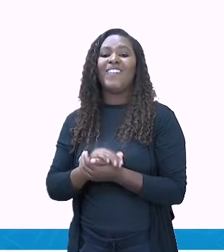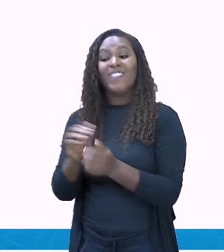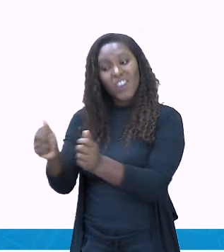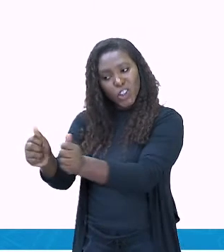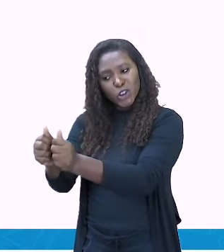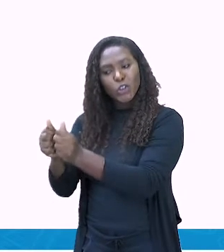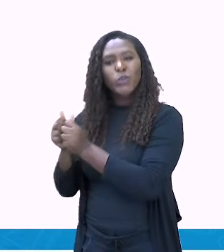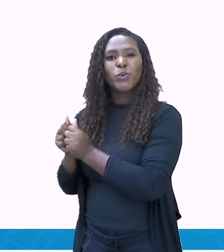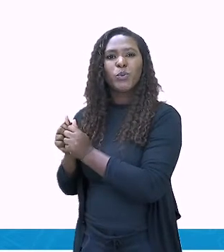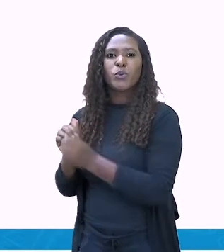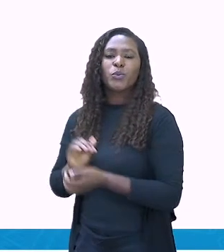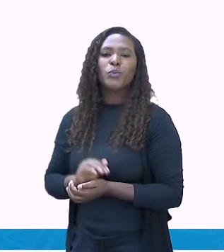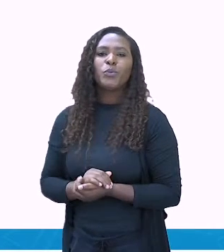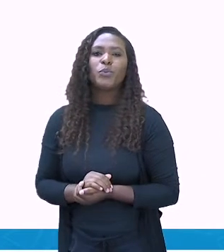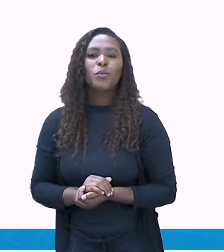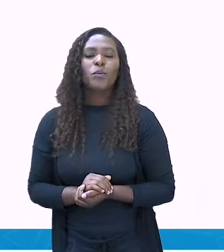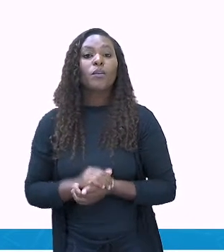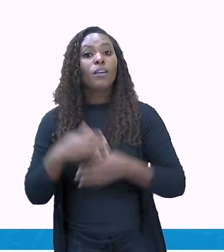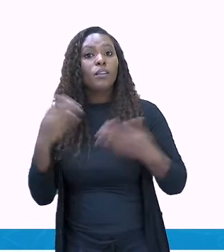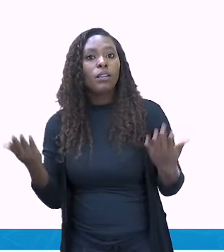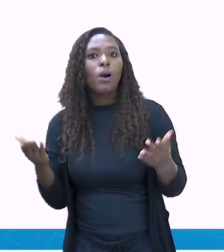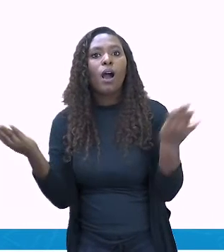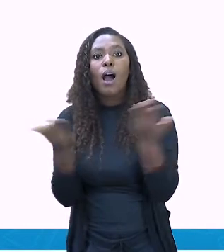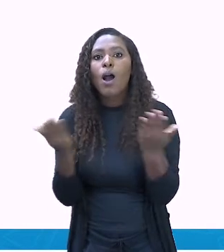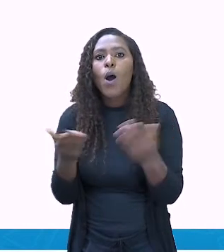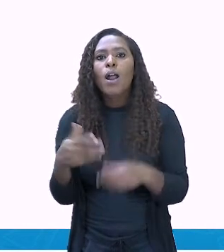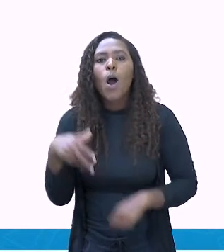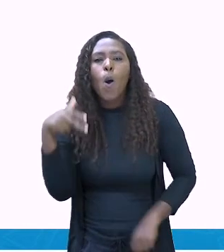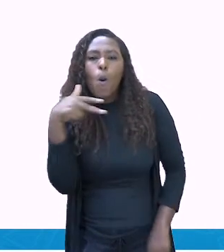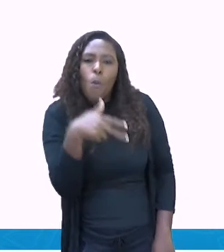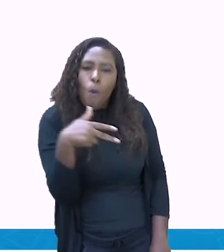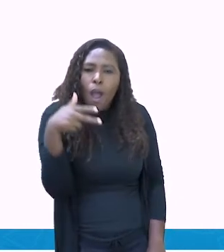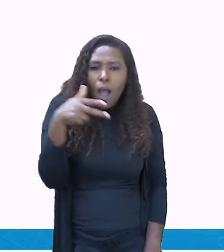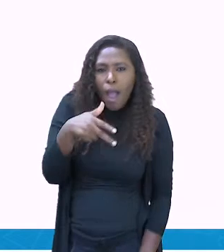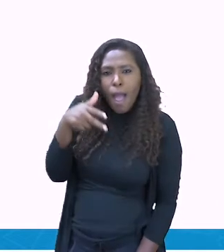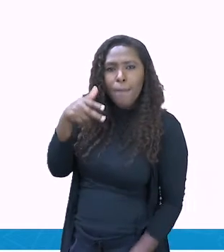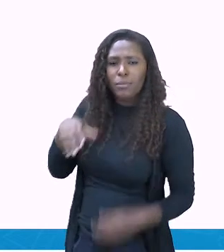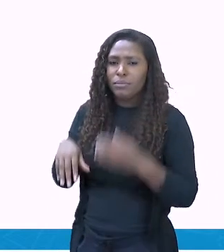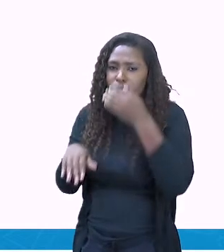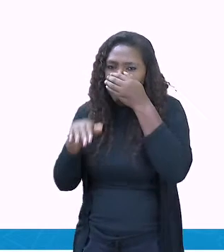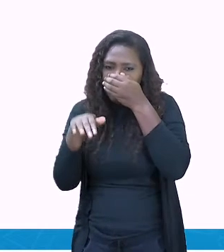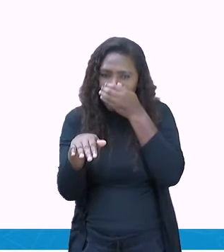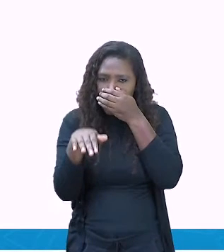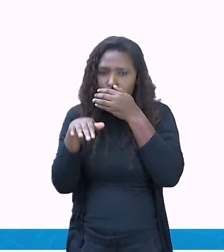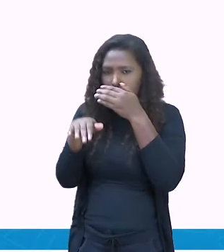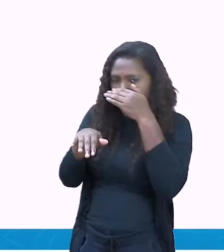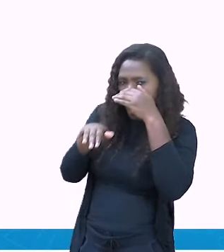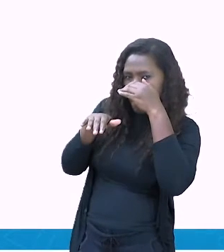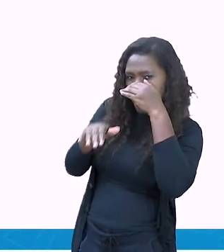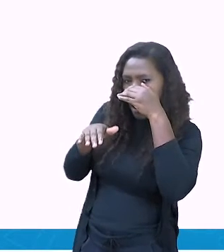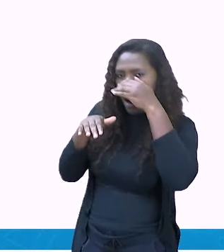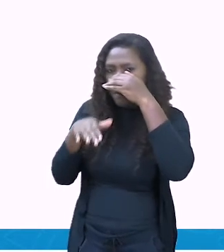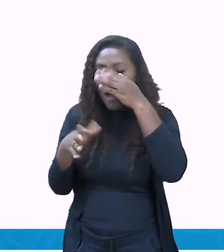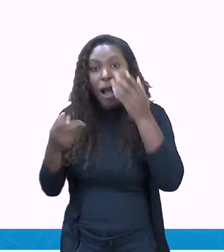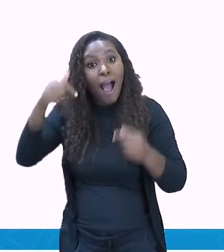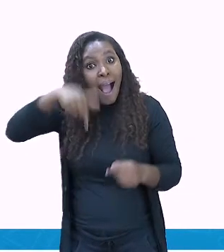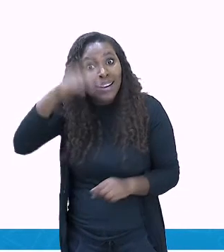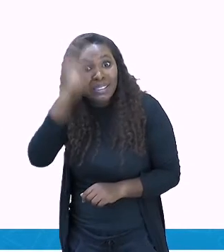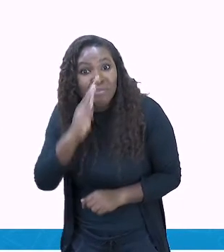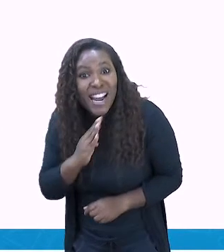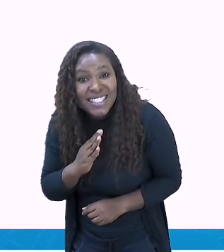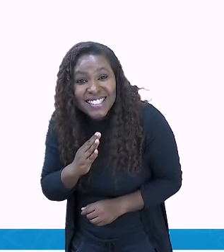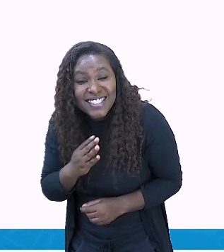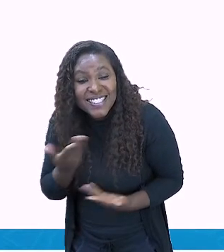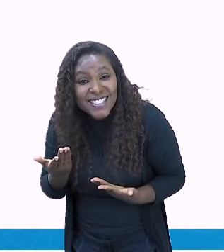Agora, vamos falar um pouco sobre o rap no Brasil. O rap chegou no Brasil no final dos anos